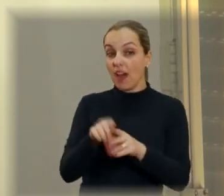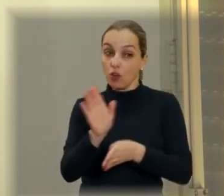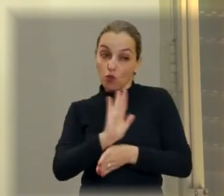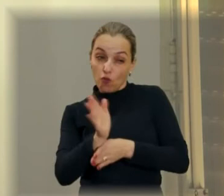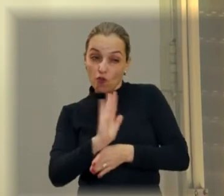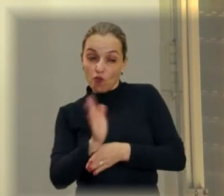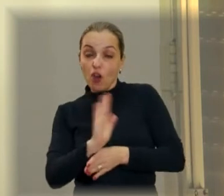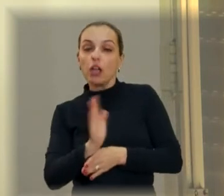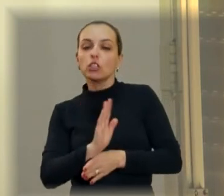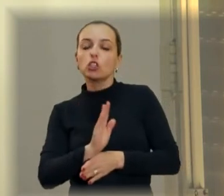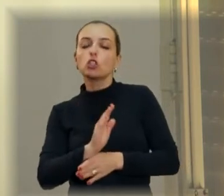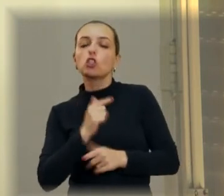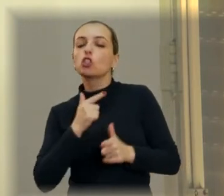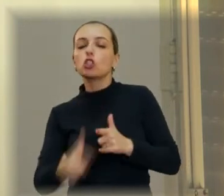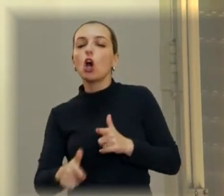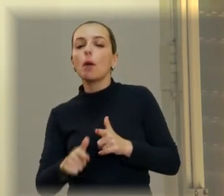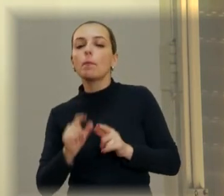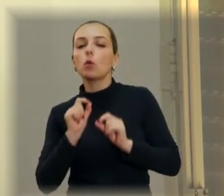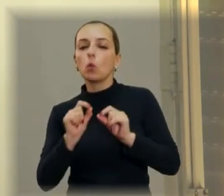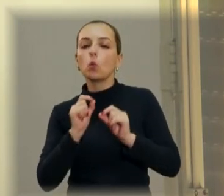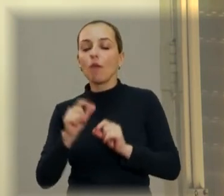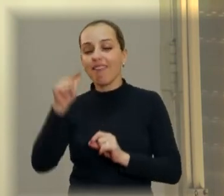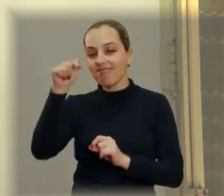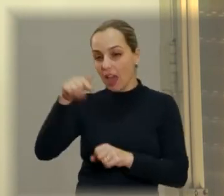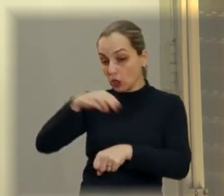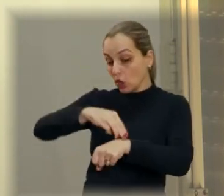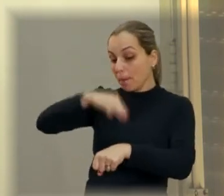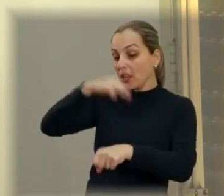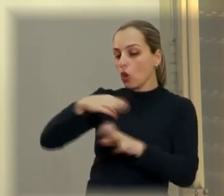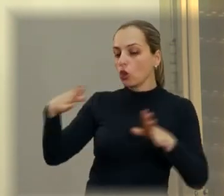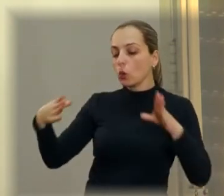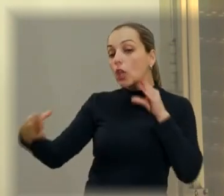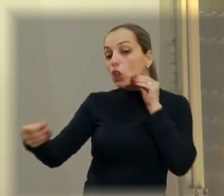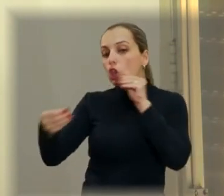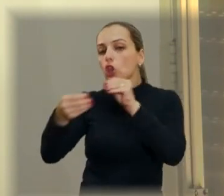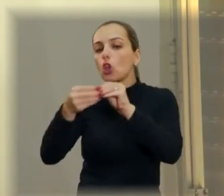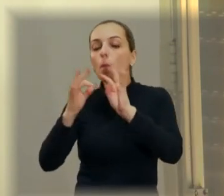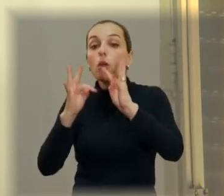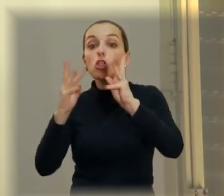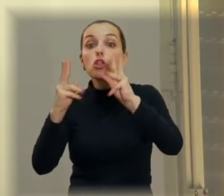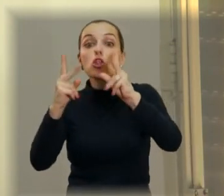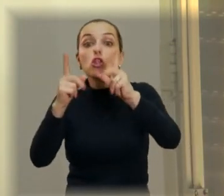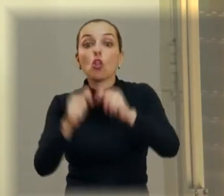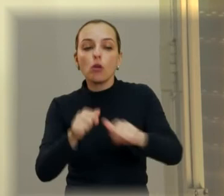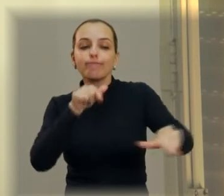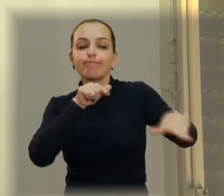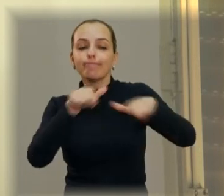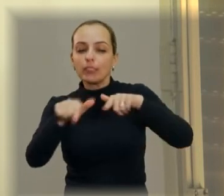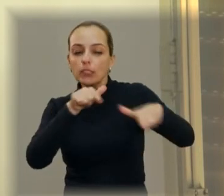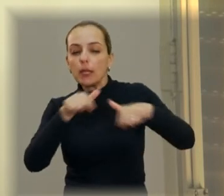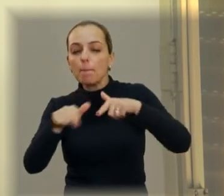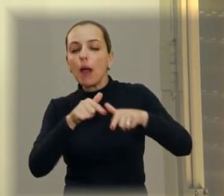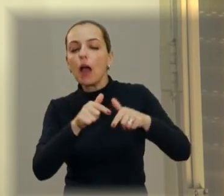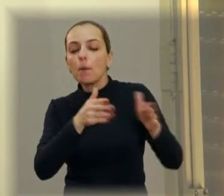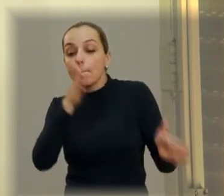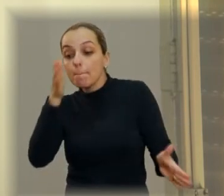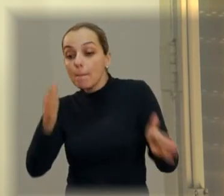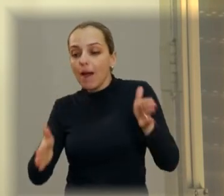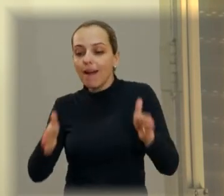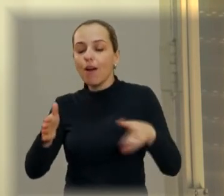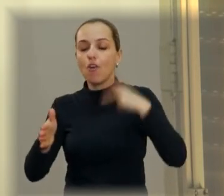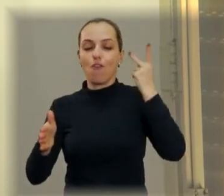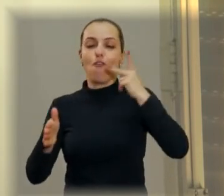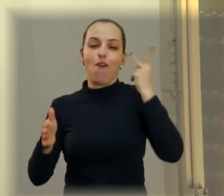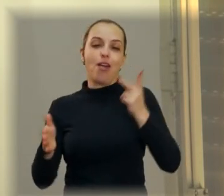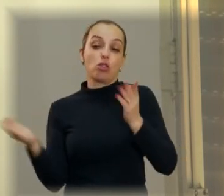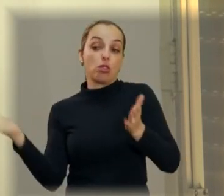de prestação de contas, que vai ter cerca de sete minutos, resumindo tudo o que nós fizemos nesses três anos e meio de mandato até agora. Então, esse vídeo